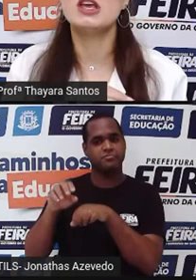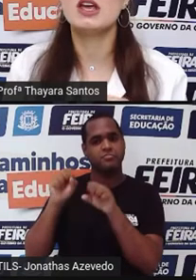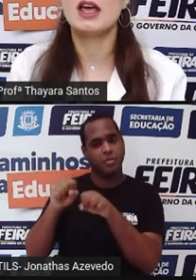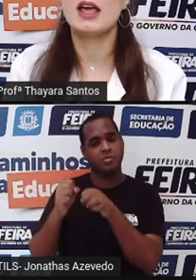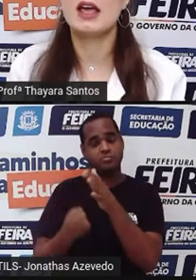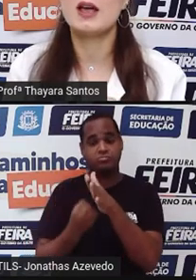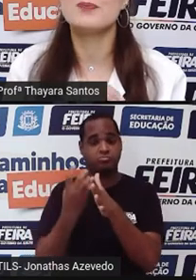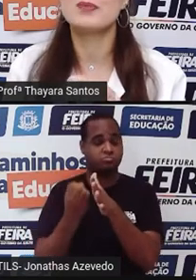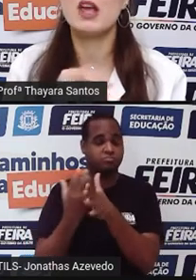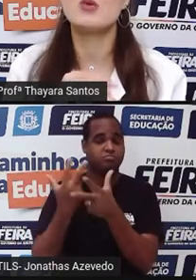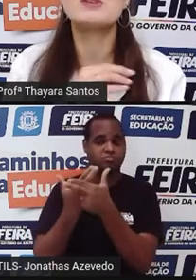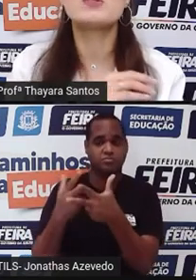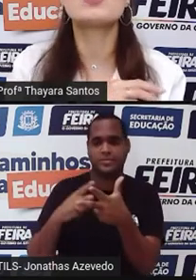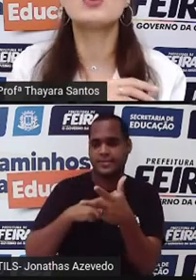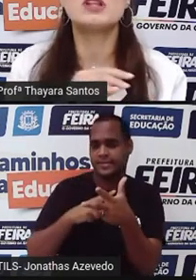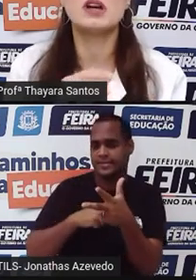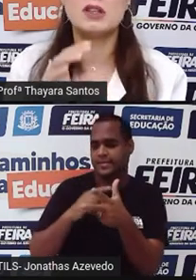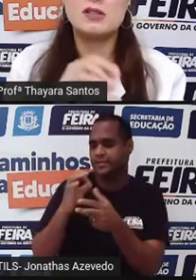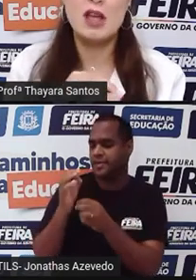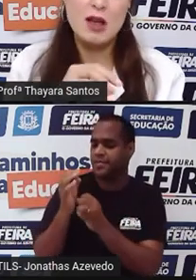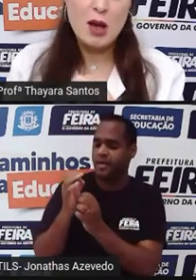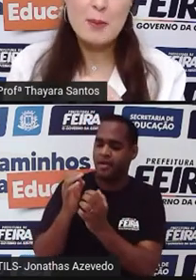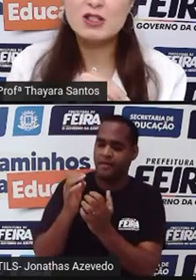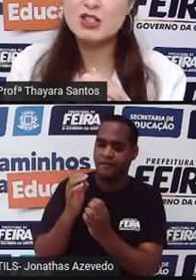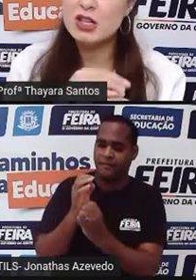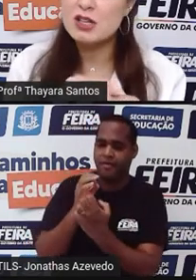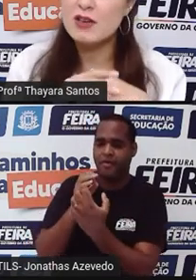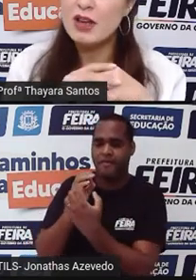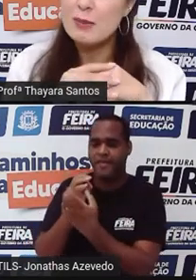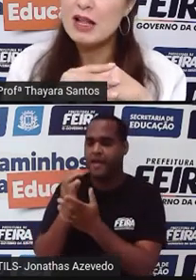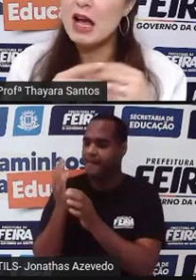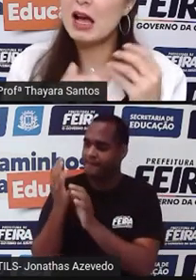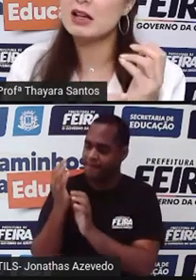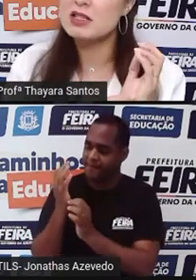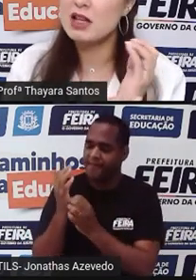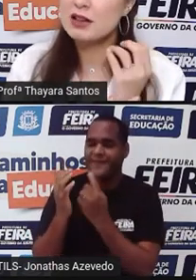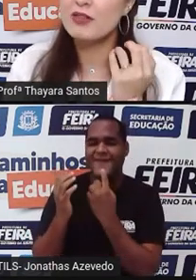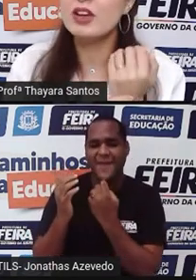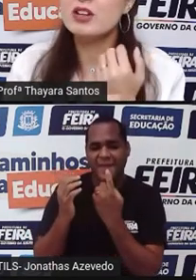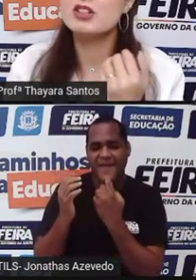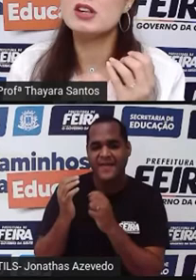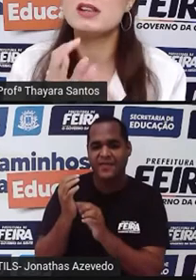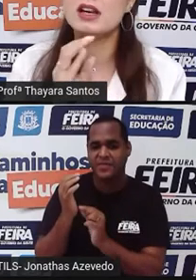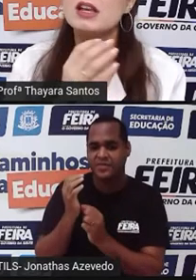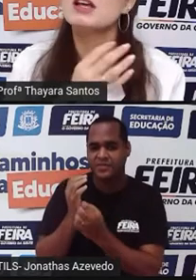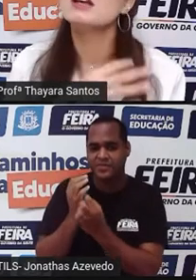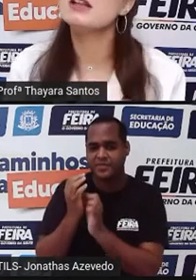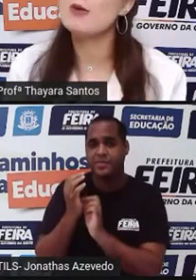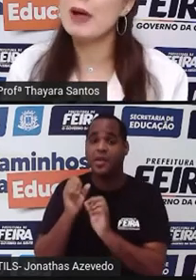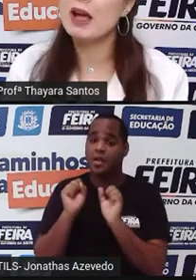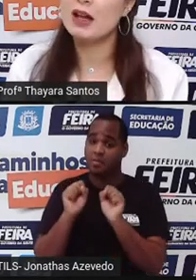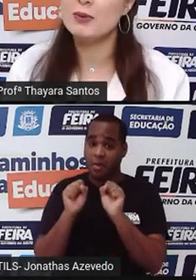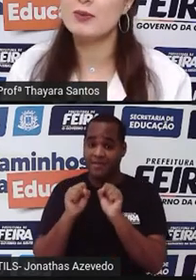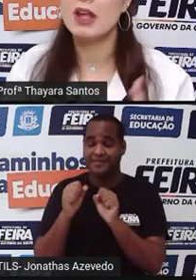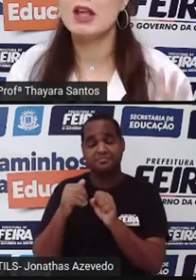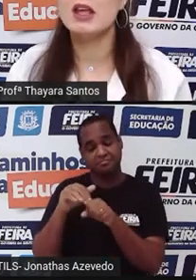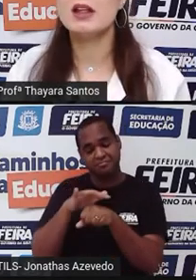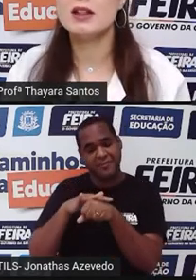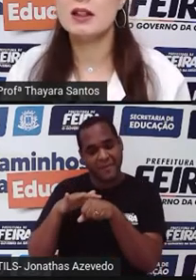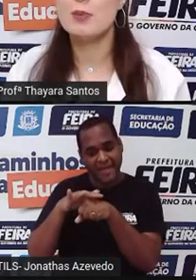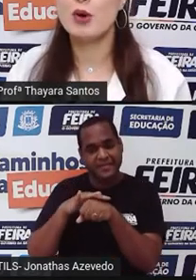surgir erupções cutâneas, né, manchinhas avermelhadas, até feridinhas ali na pele.